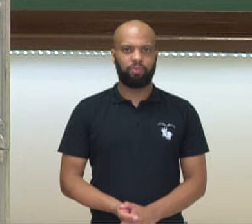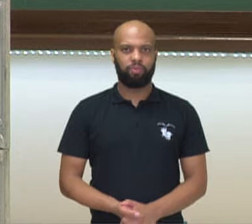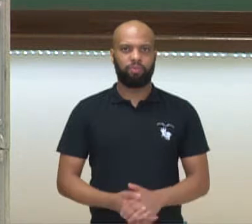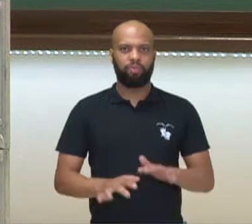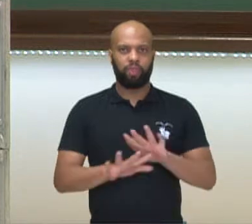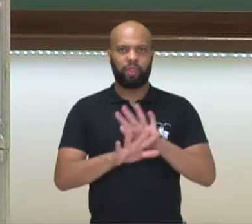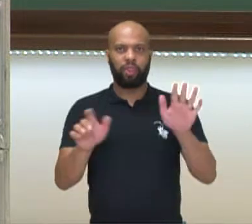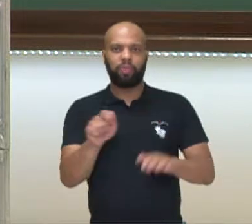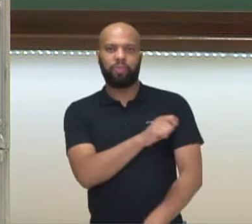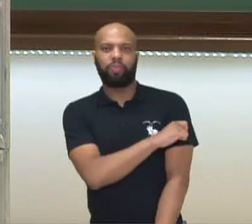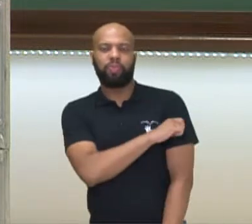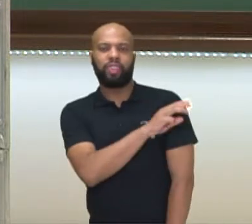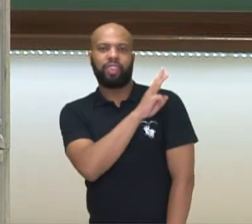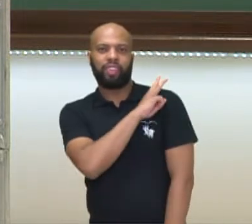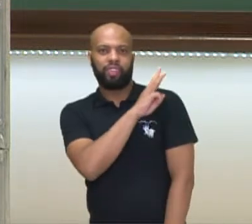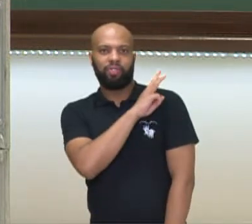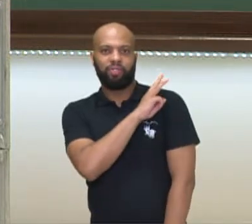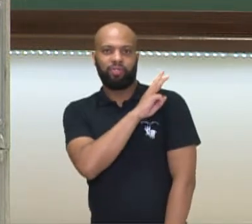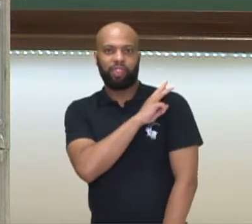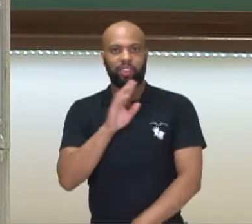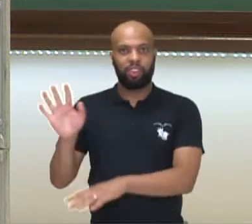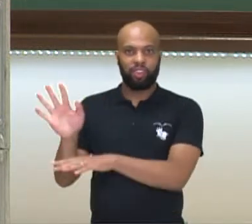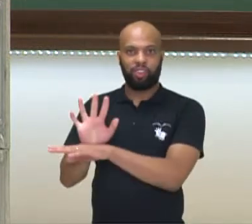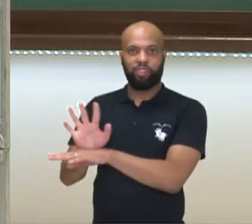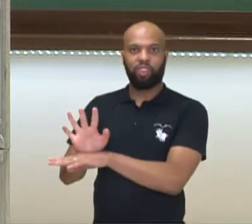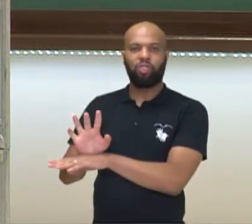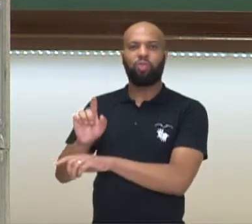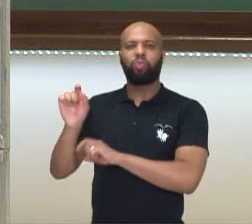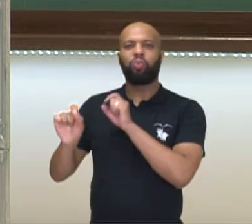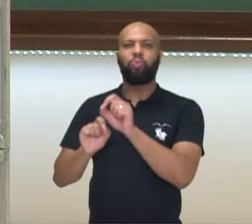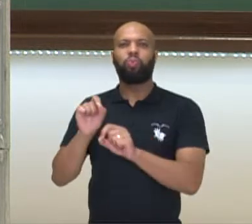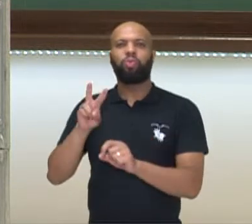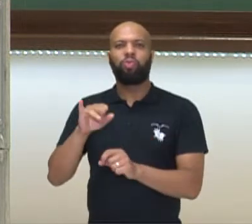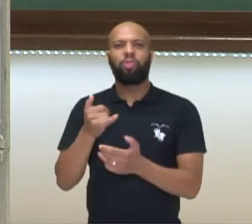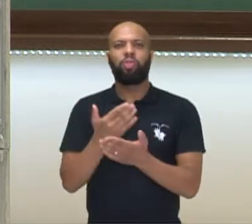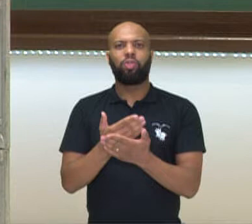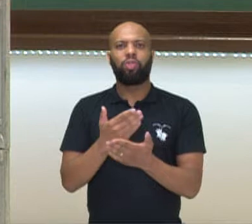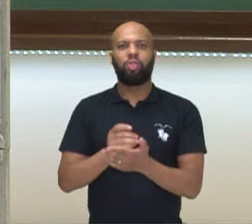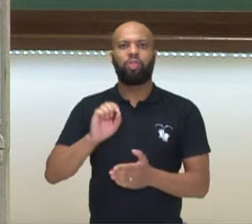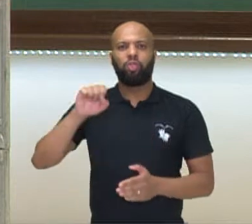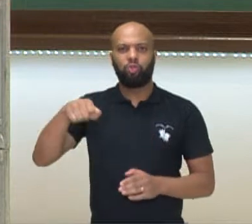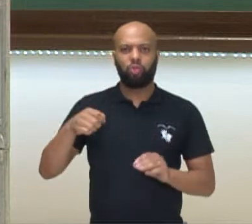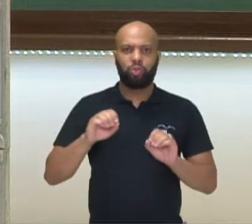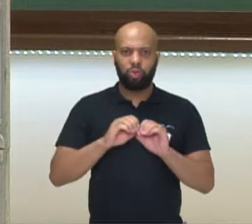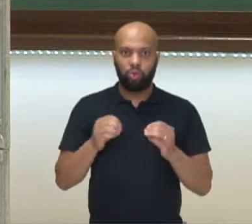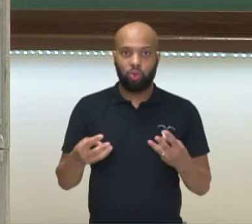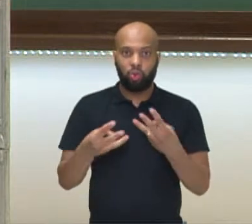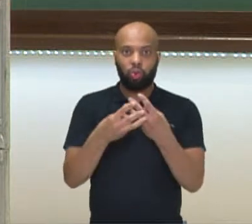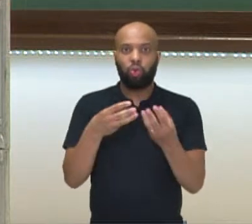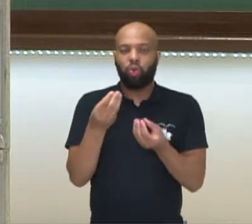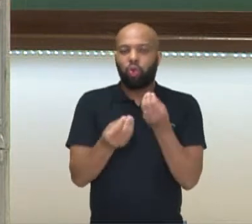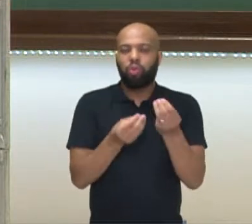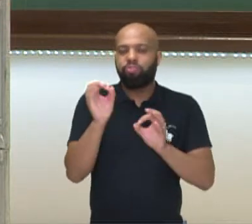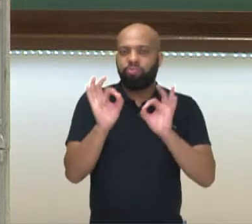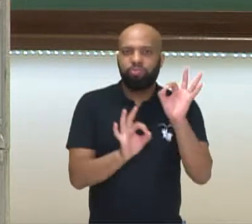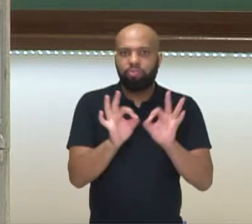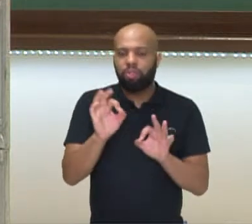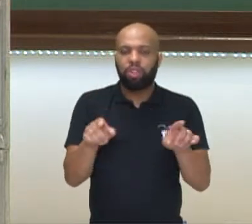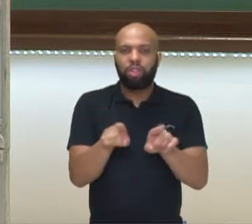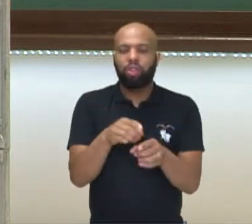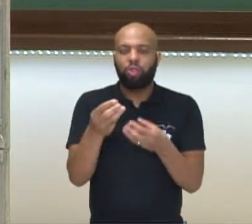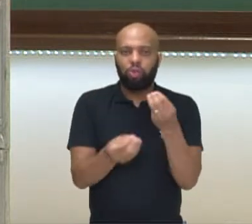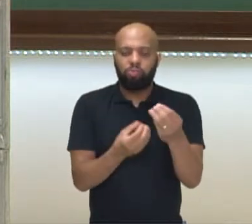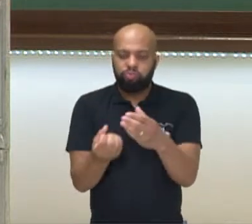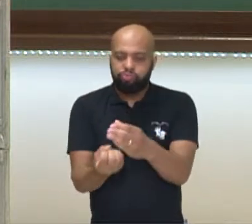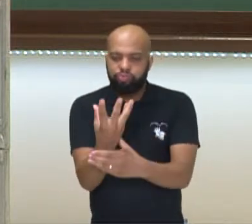Olá estudantes da terceira série, estamos nesse vídeo e vamos falar um pouquinho sobre ONU, sobre a sua organização sistemática de formação